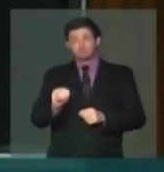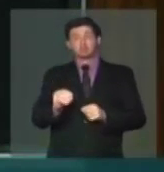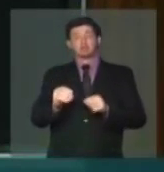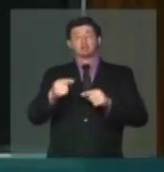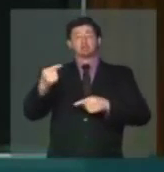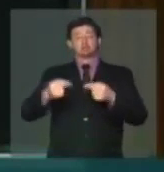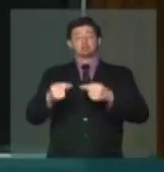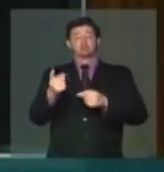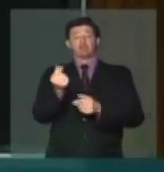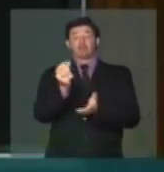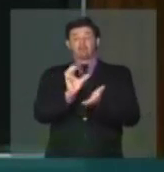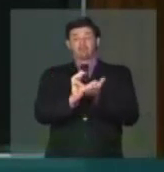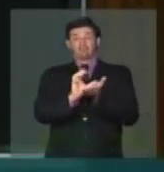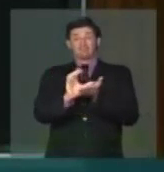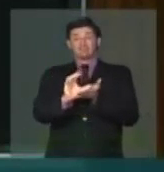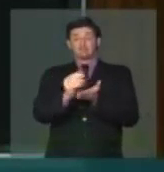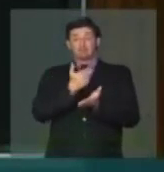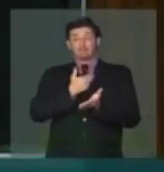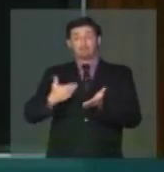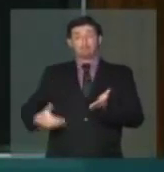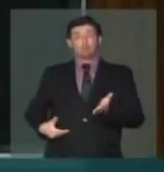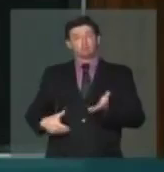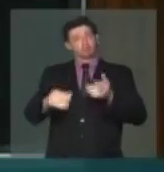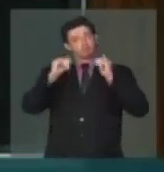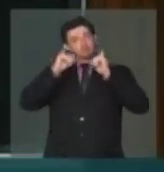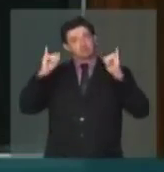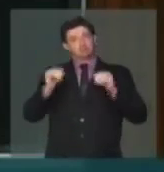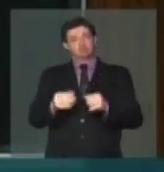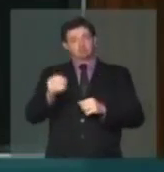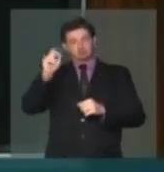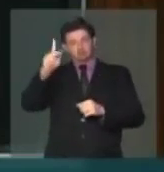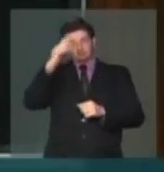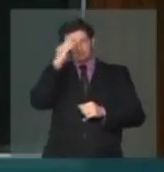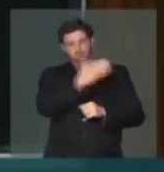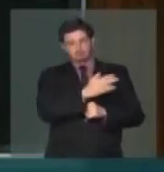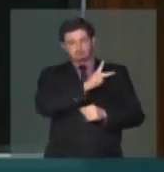no tema do financiamento público de campanha. Muito obrigado, Sr. Presidente.